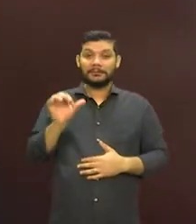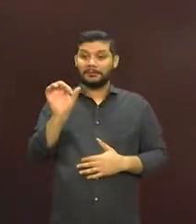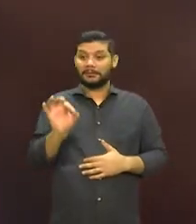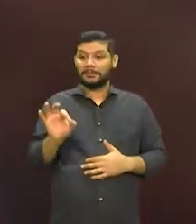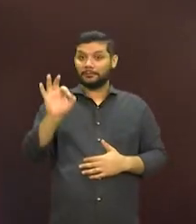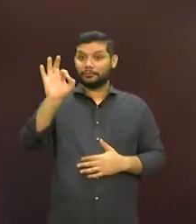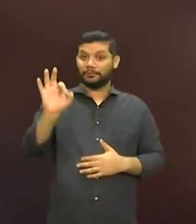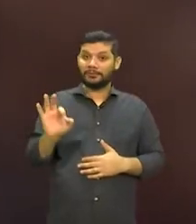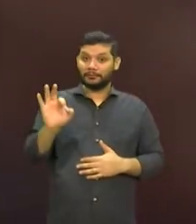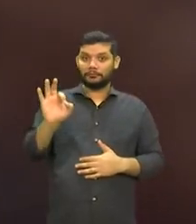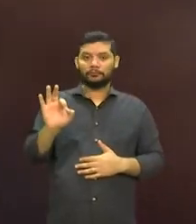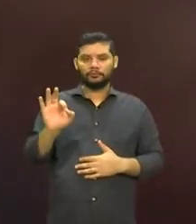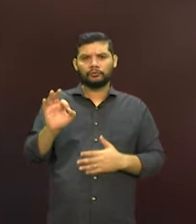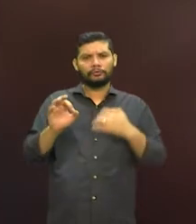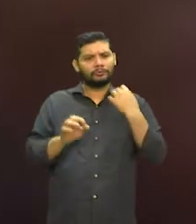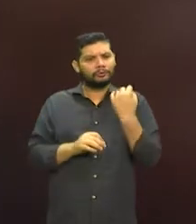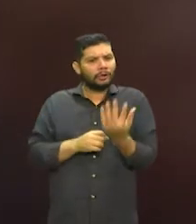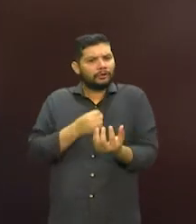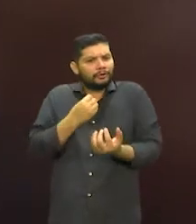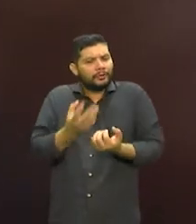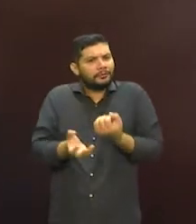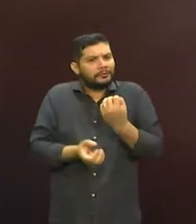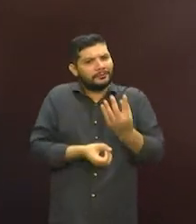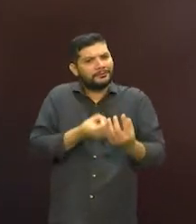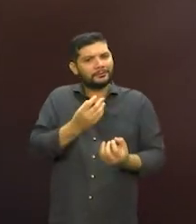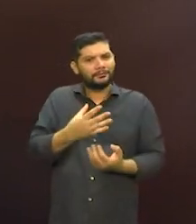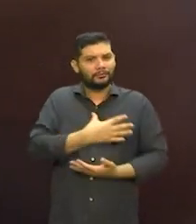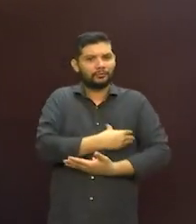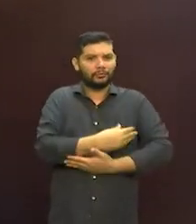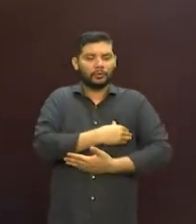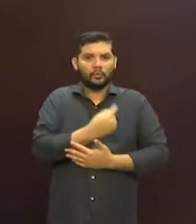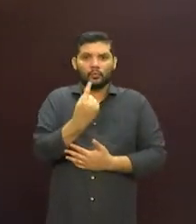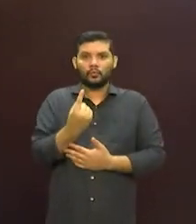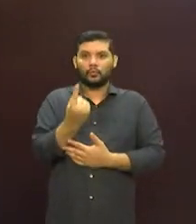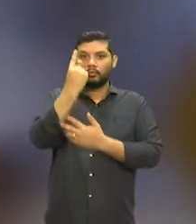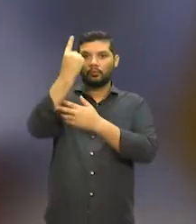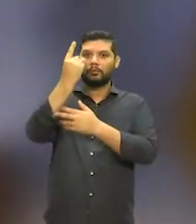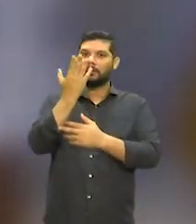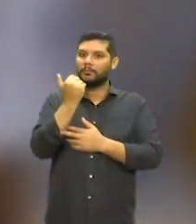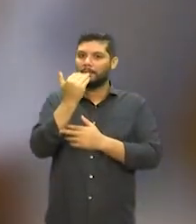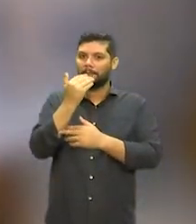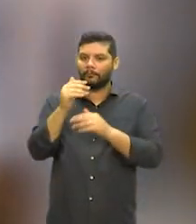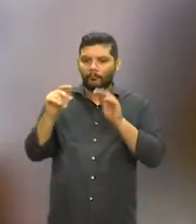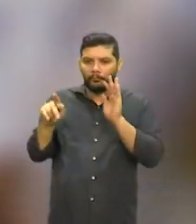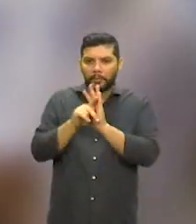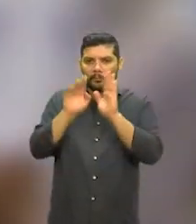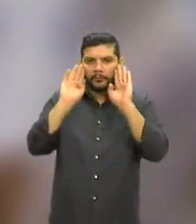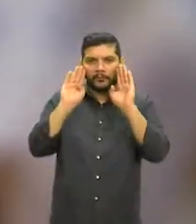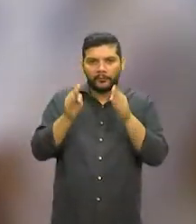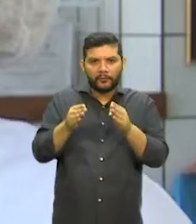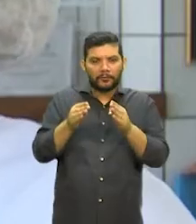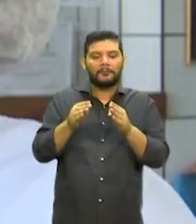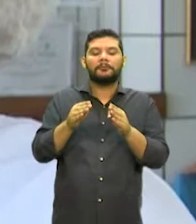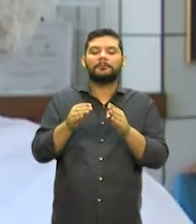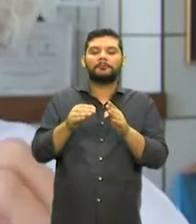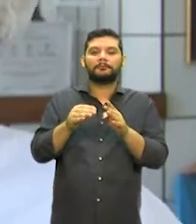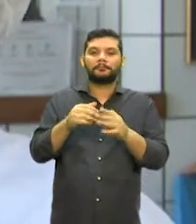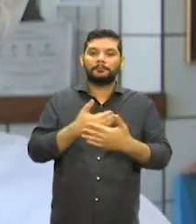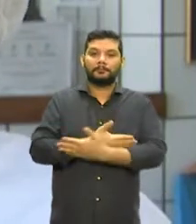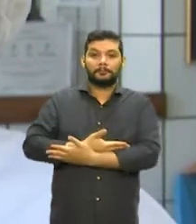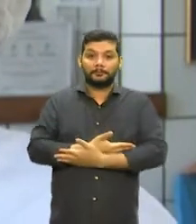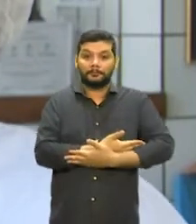estão fornecendo o leite materno como única fonte de alimentação para bebês de até quatro meses. Até